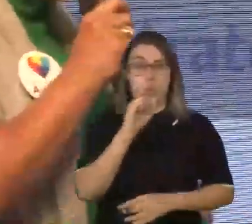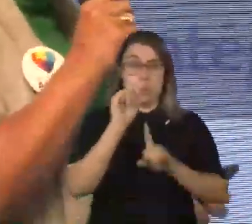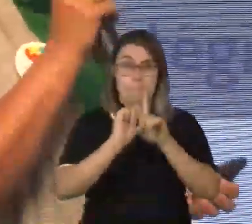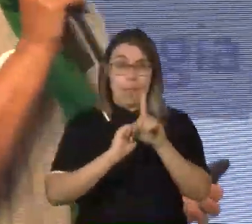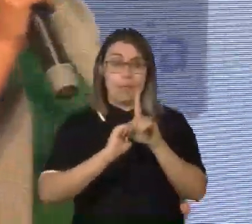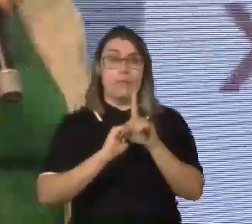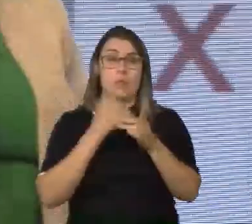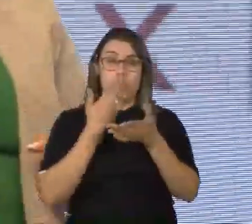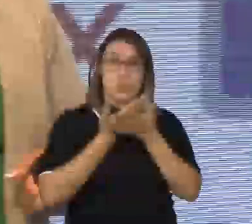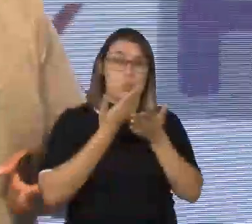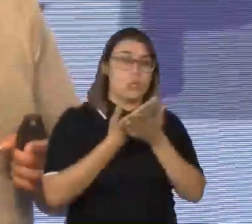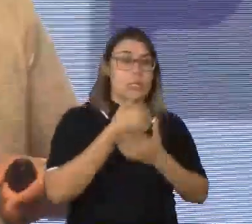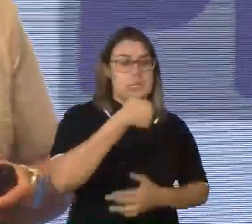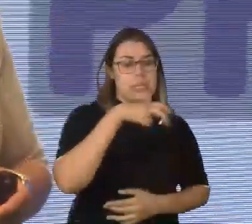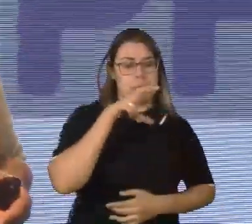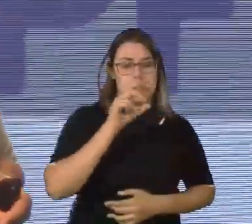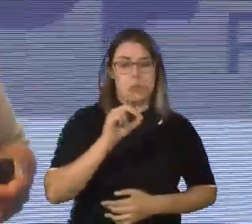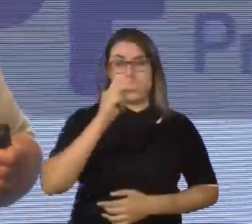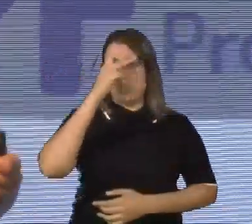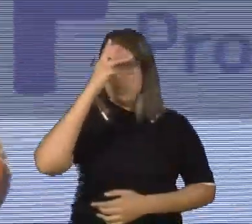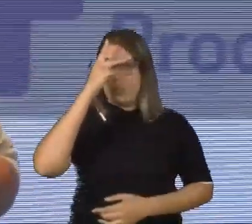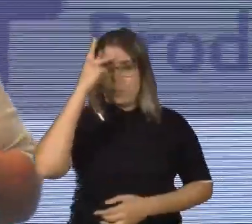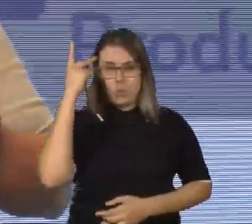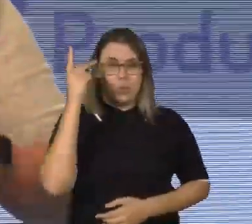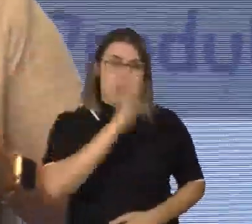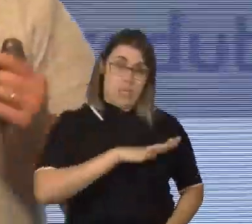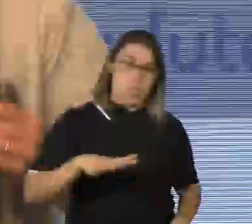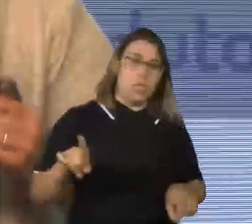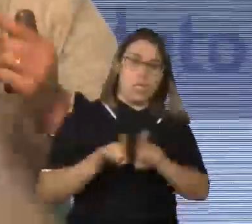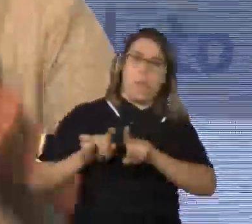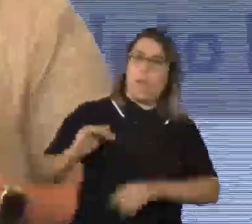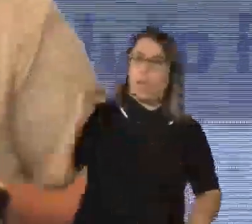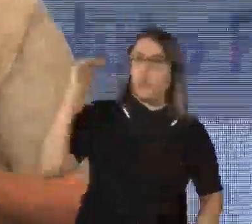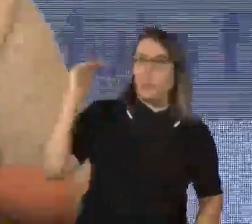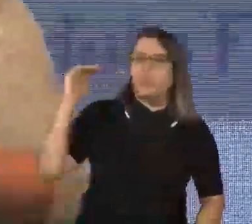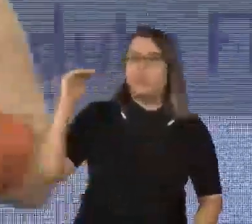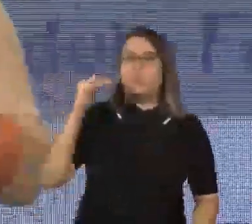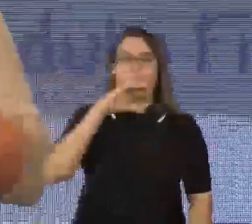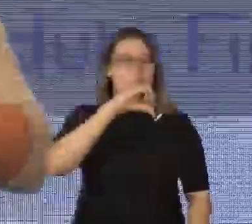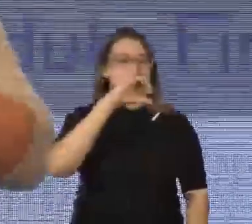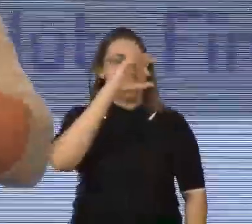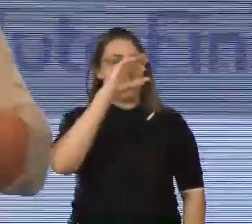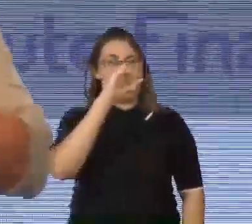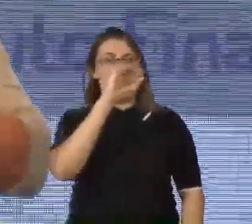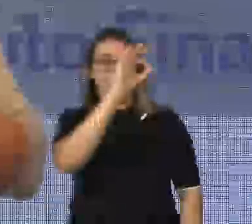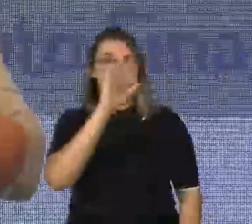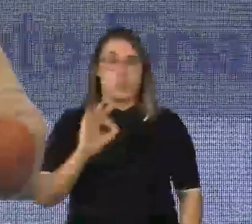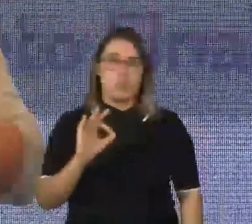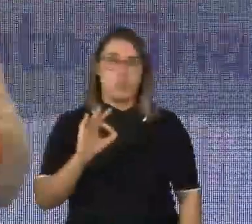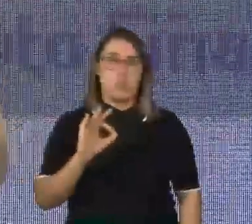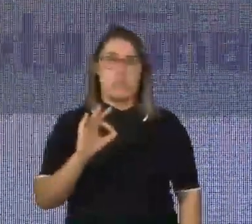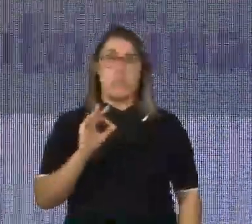150 crianças, adolescentes e adultos. tivemos 95% em 18 meses